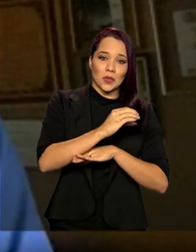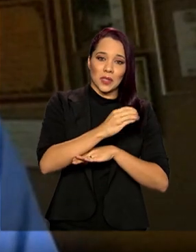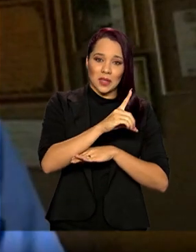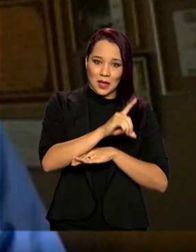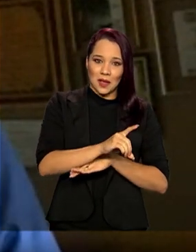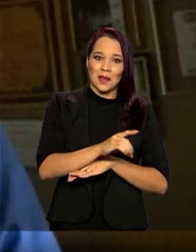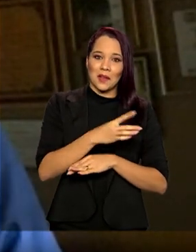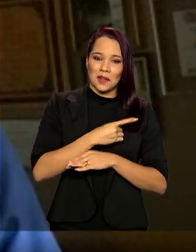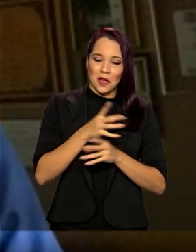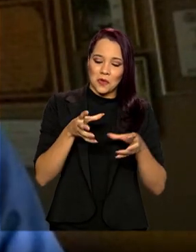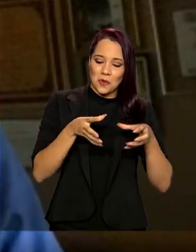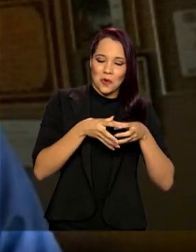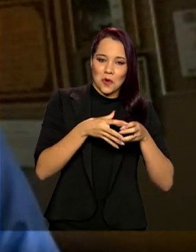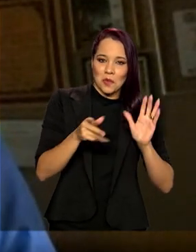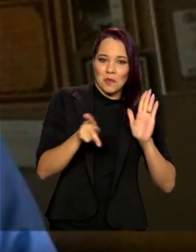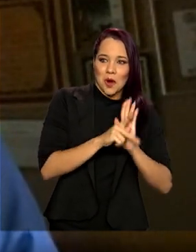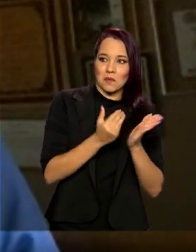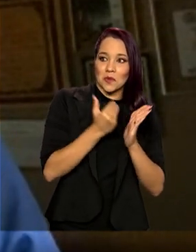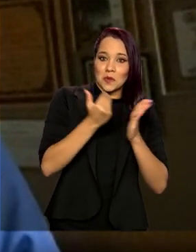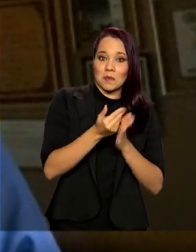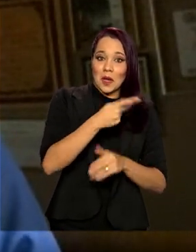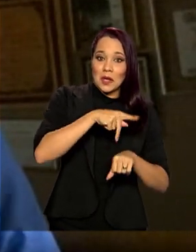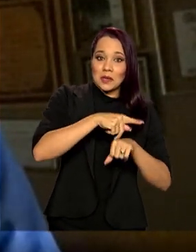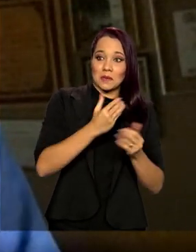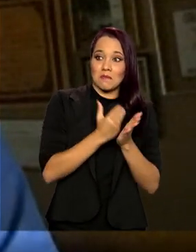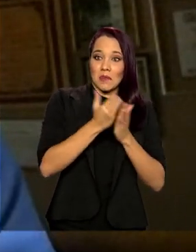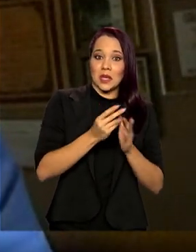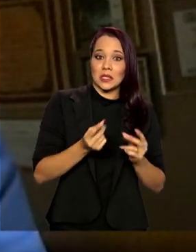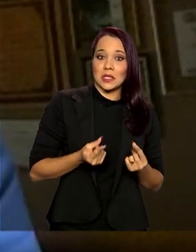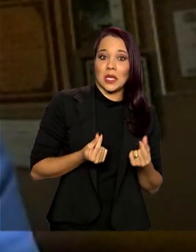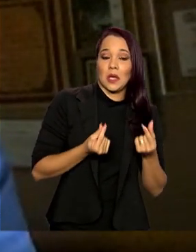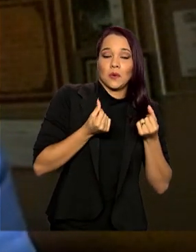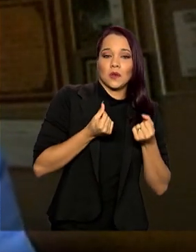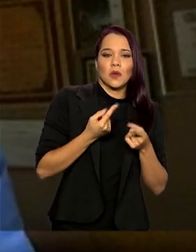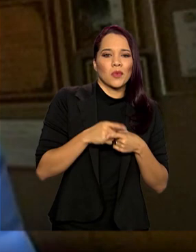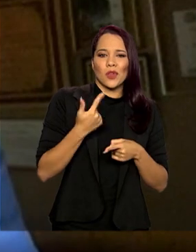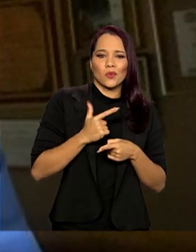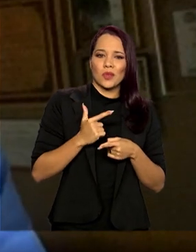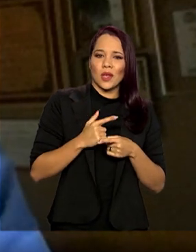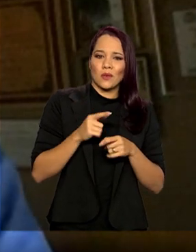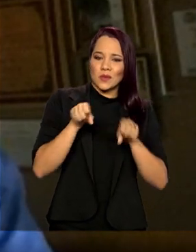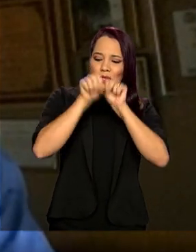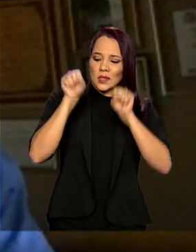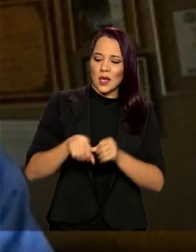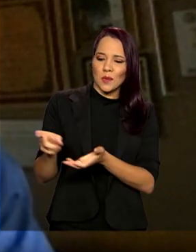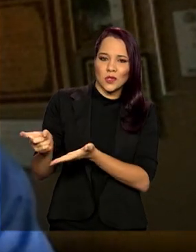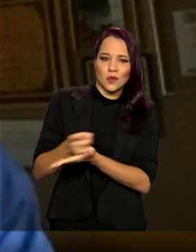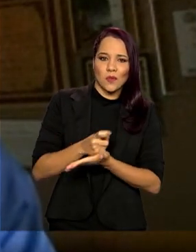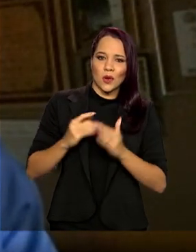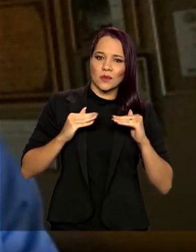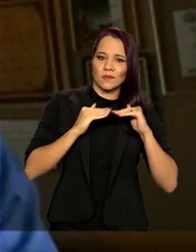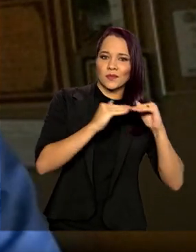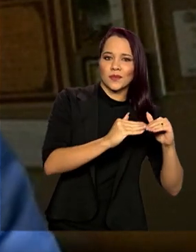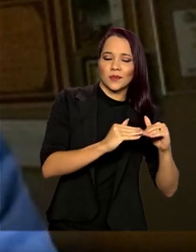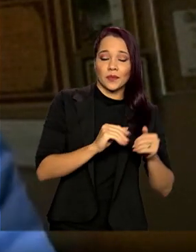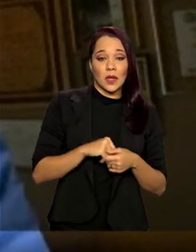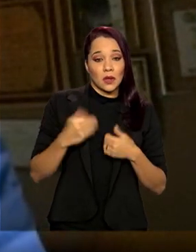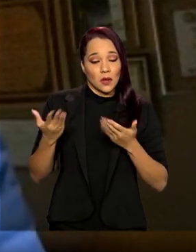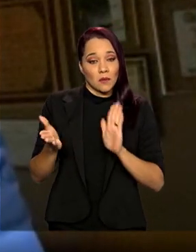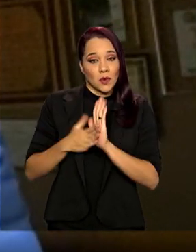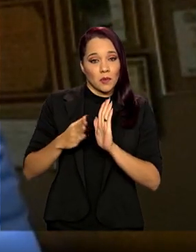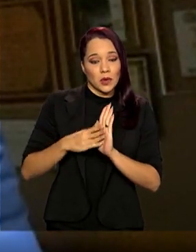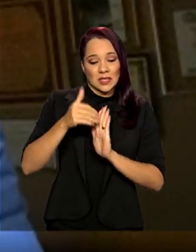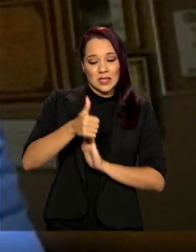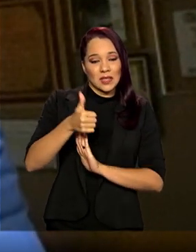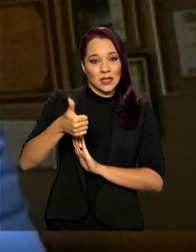clube dos mais ricos, porque não tem um sistema tributário harmonizado com o deles. Então, a nossa proposta 110 coloca o